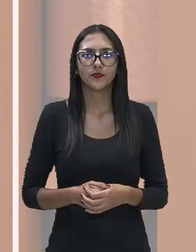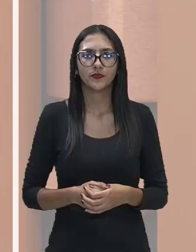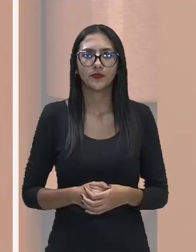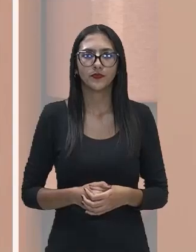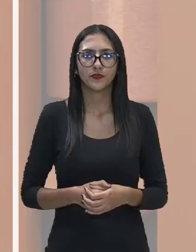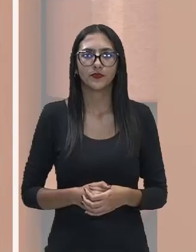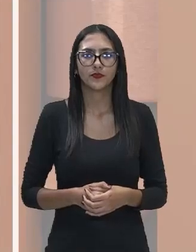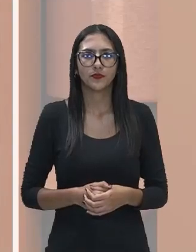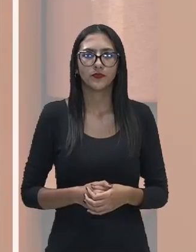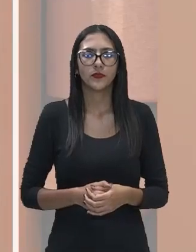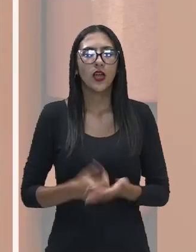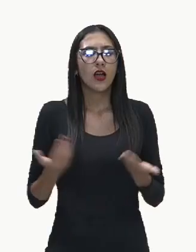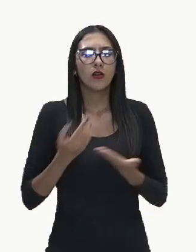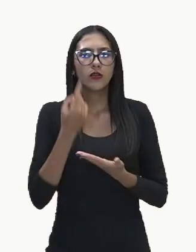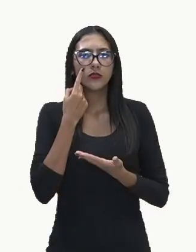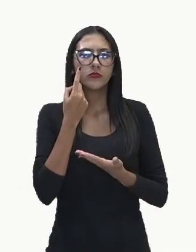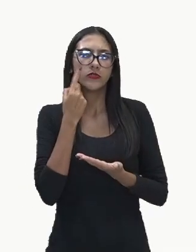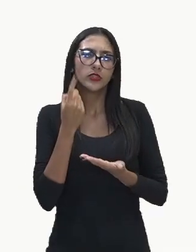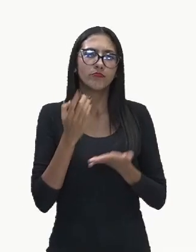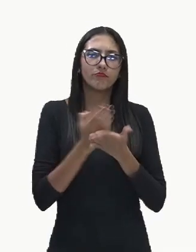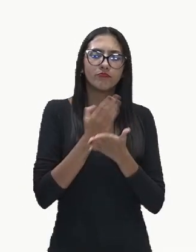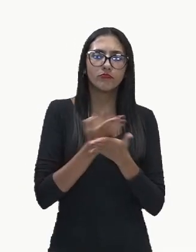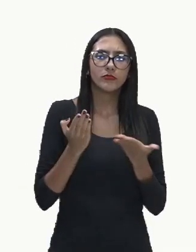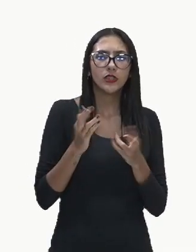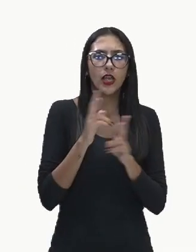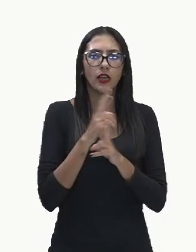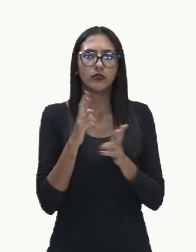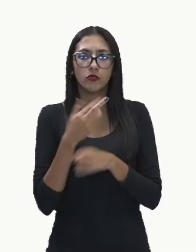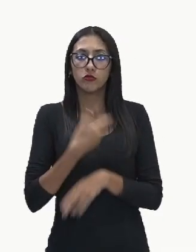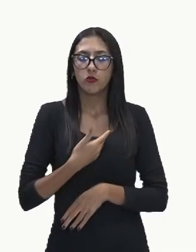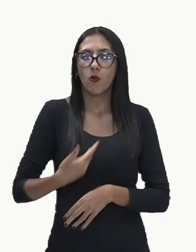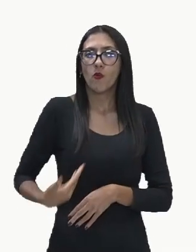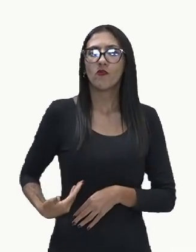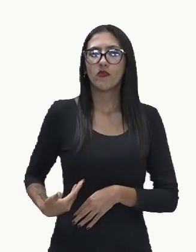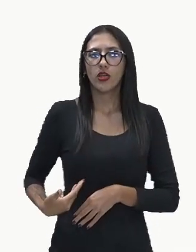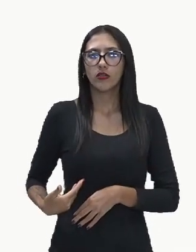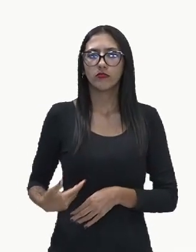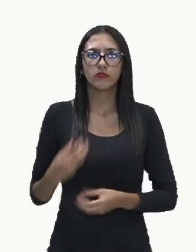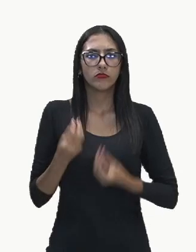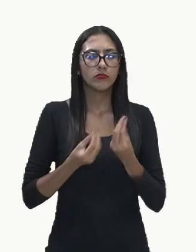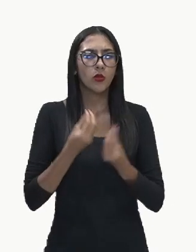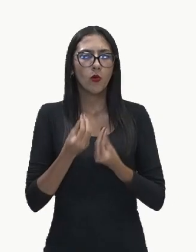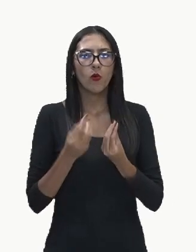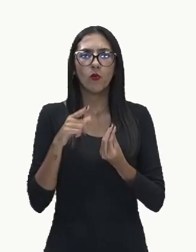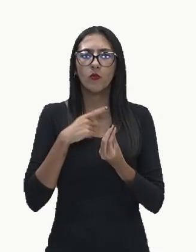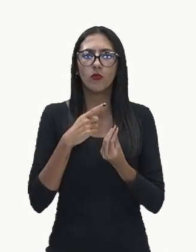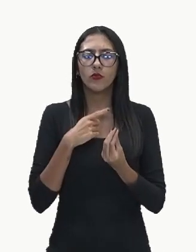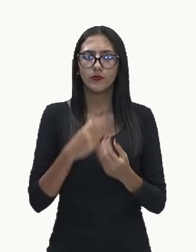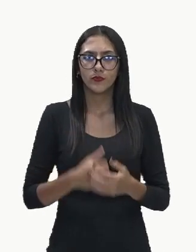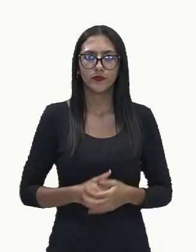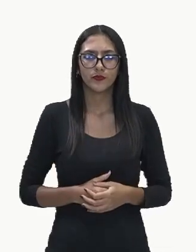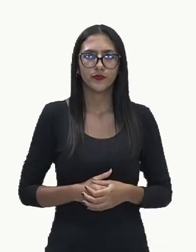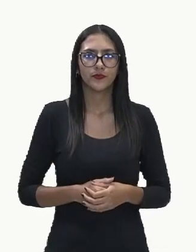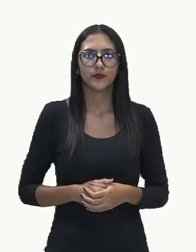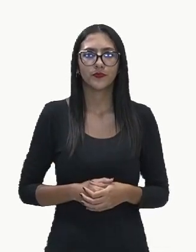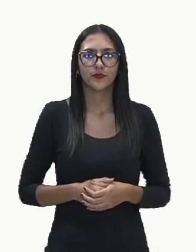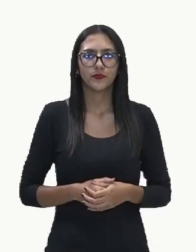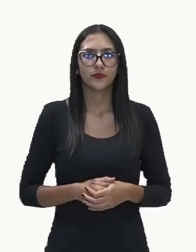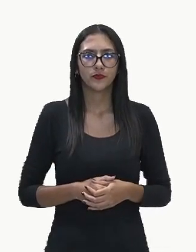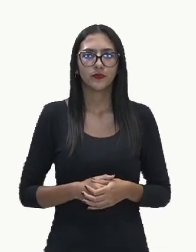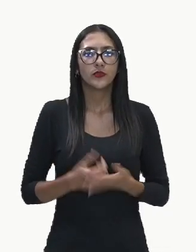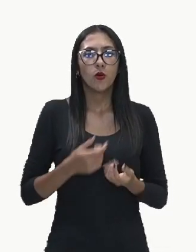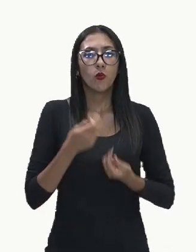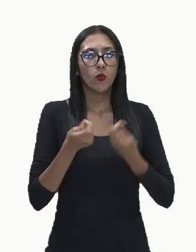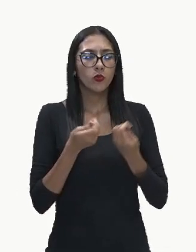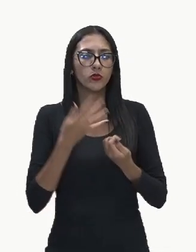iniciativas governamentais para melhorar a vida dos catadores de lixo então a administração pública